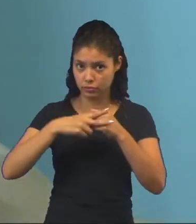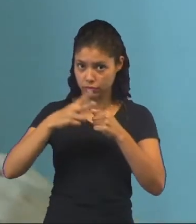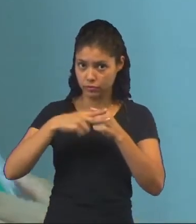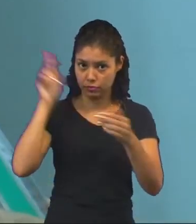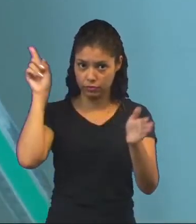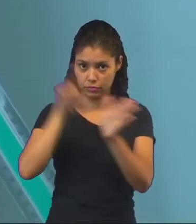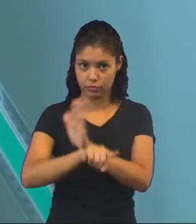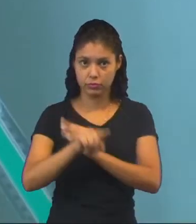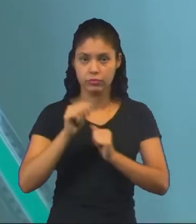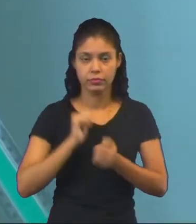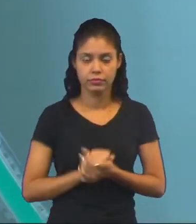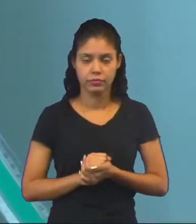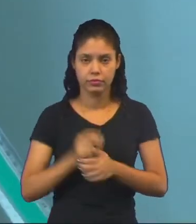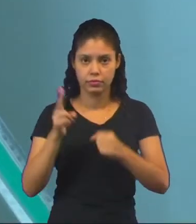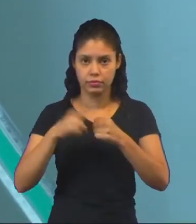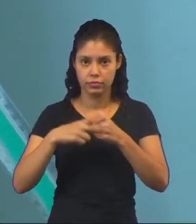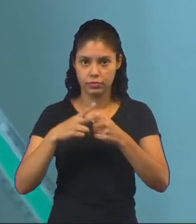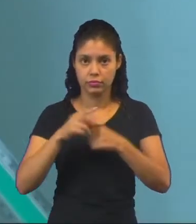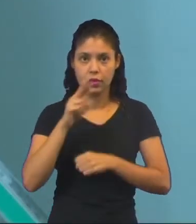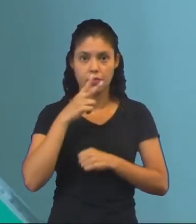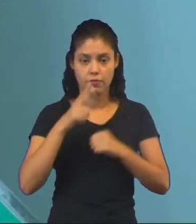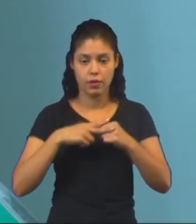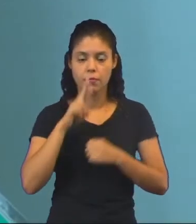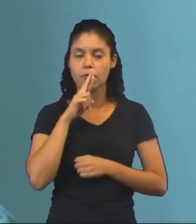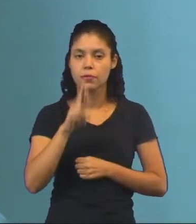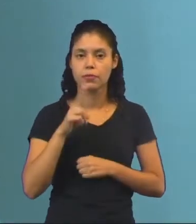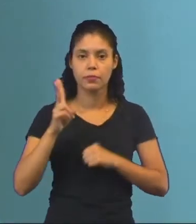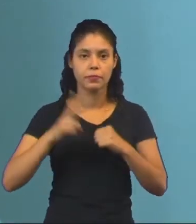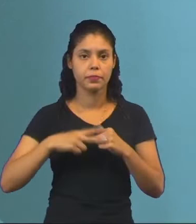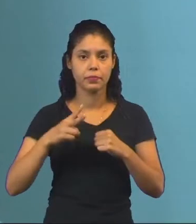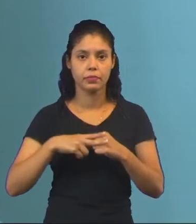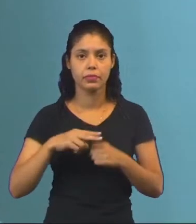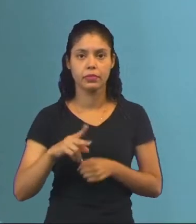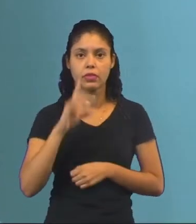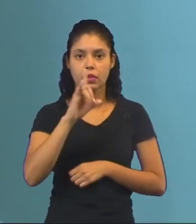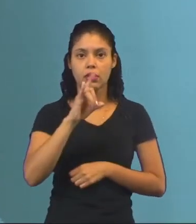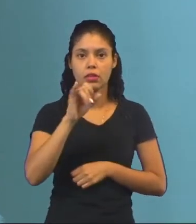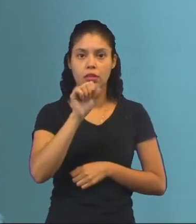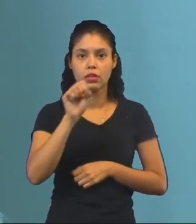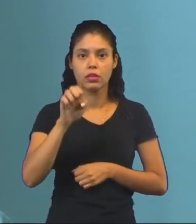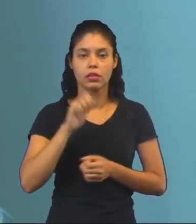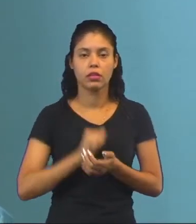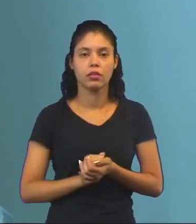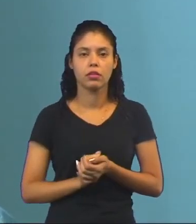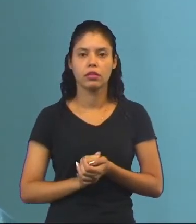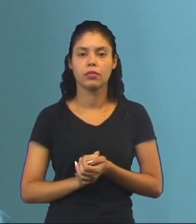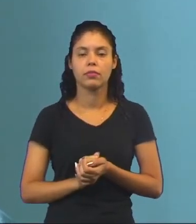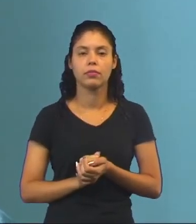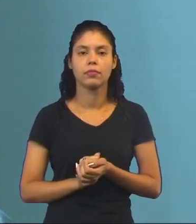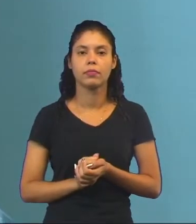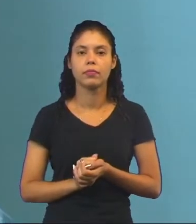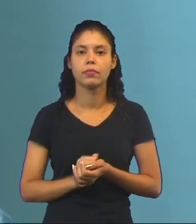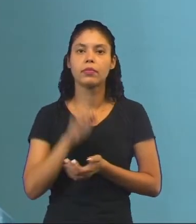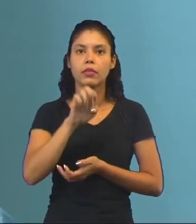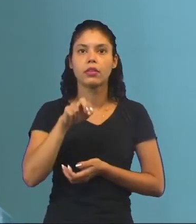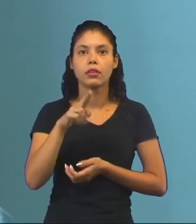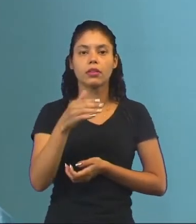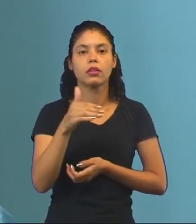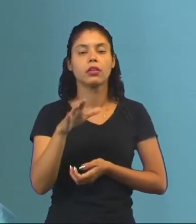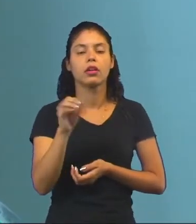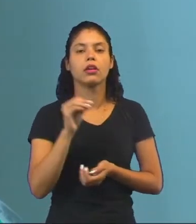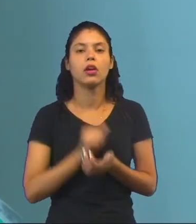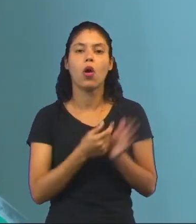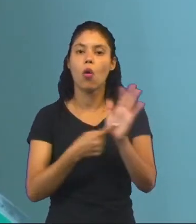perguntou, respondeu e o verbo disse. Que são verbos de enunciação.